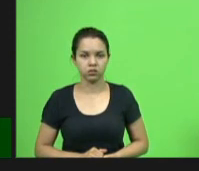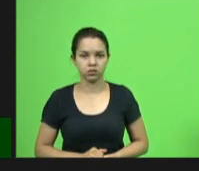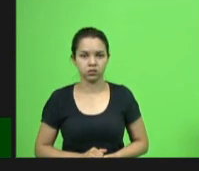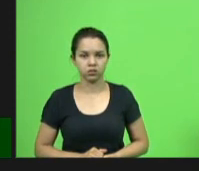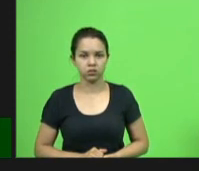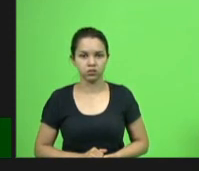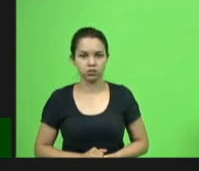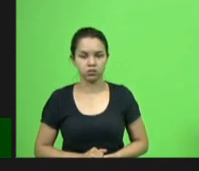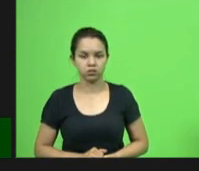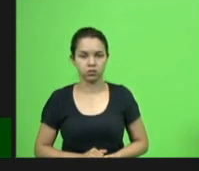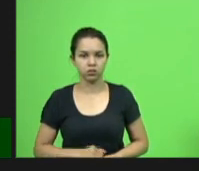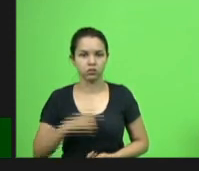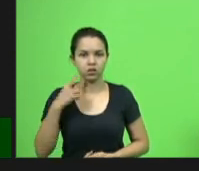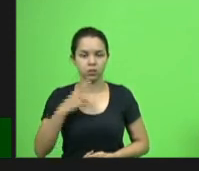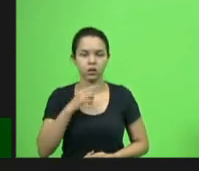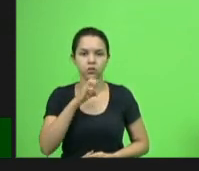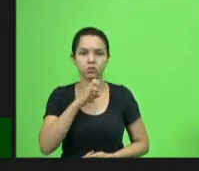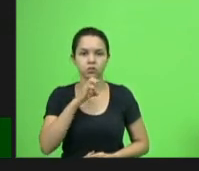Deputado Felipe.